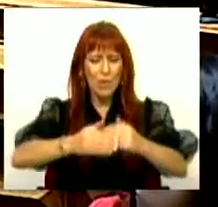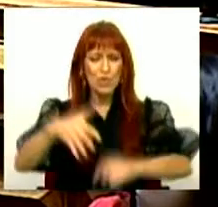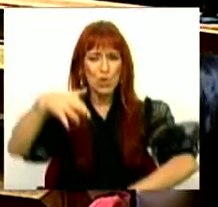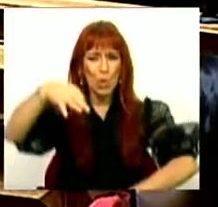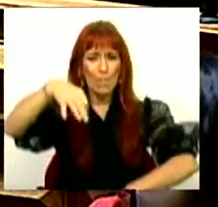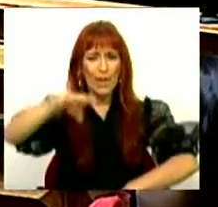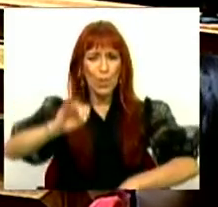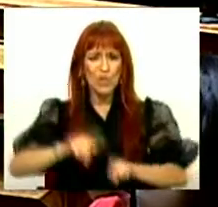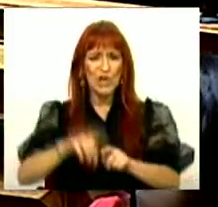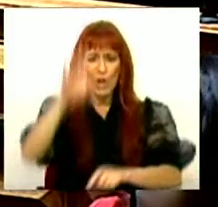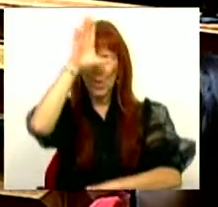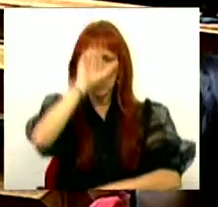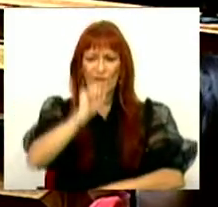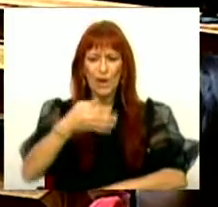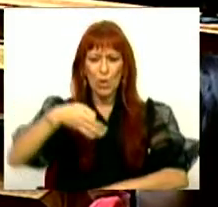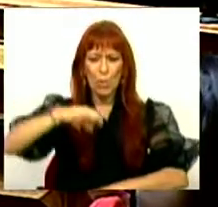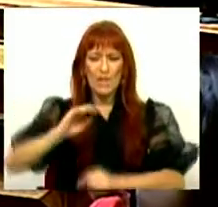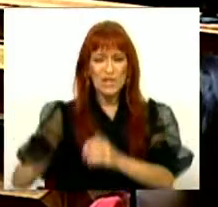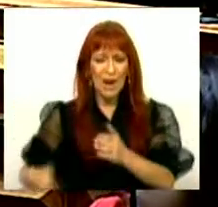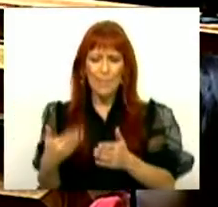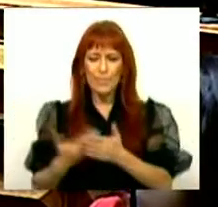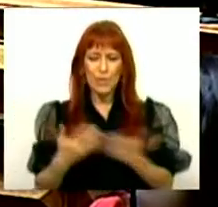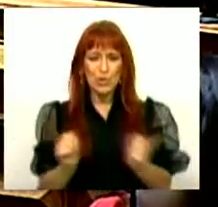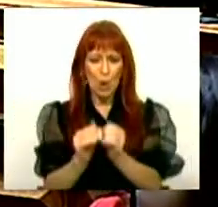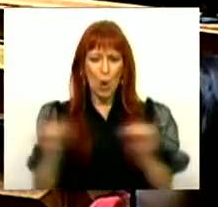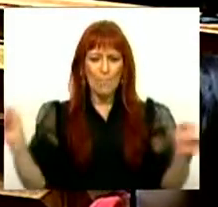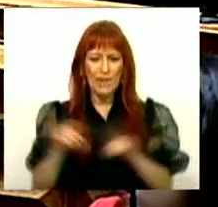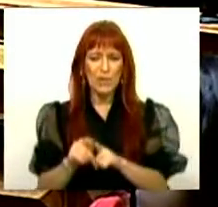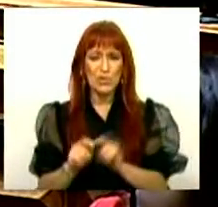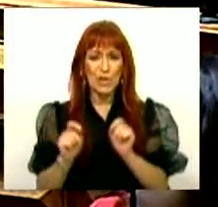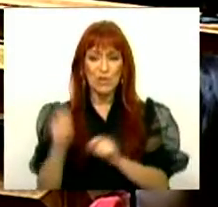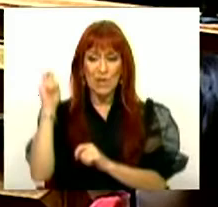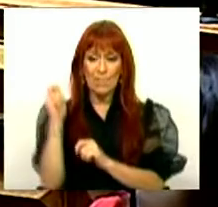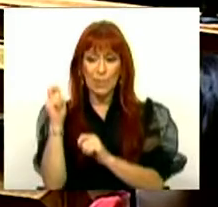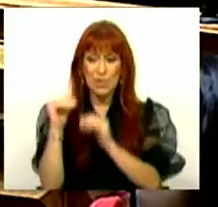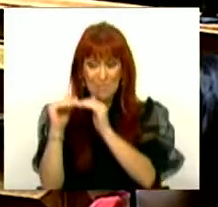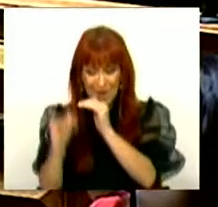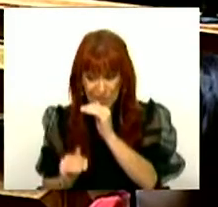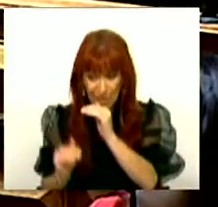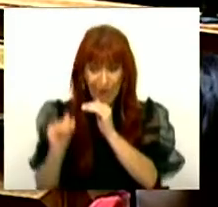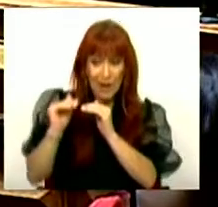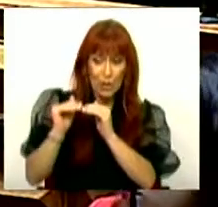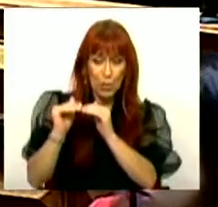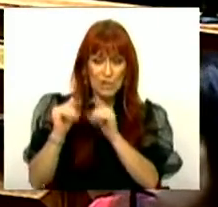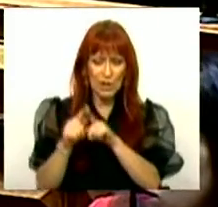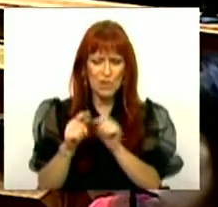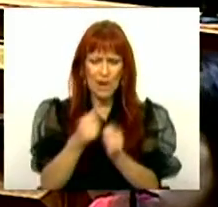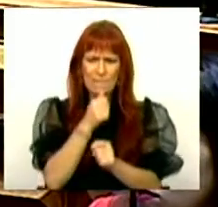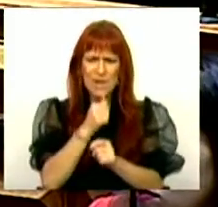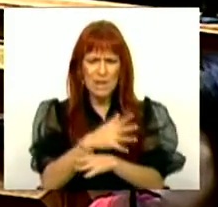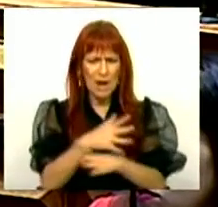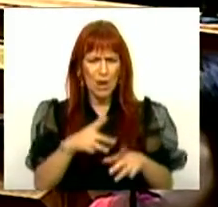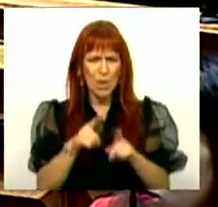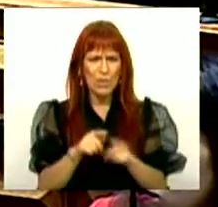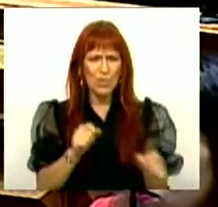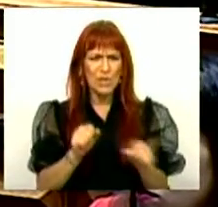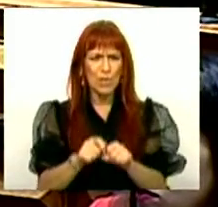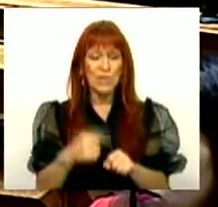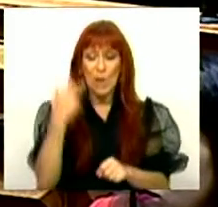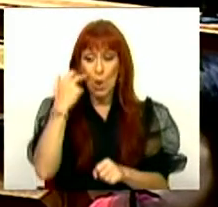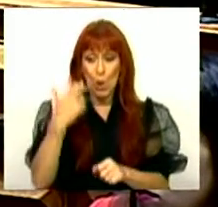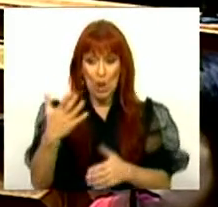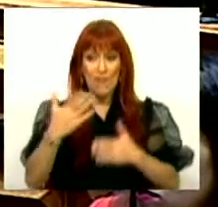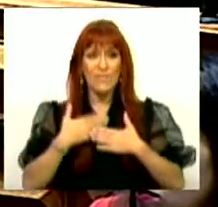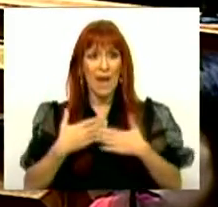Partido Socialista e o Governo do Partido Socialista propõem o aumento extraordinário das pensões mais baixas, e isso é uma da grande medida que muito nos honra e muito nos orgulha.